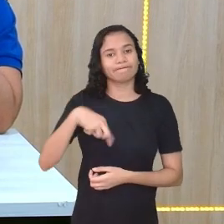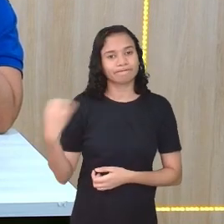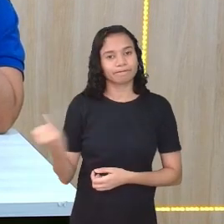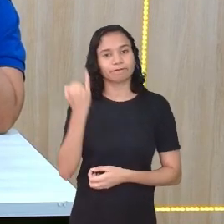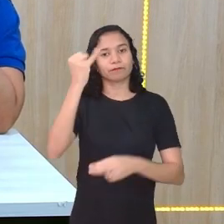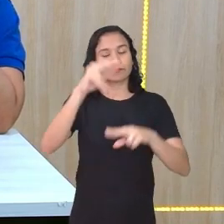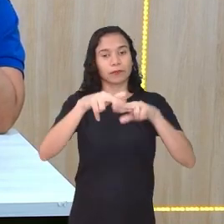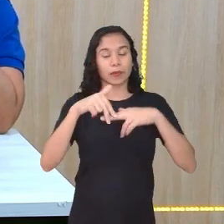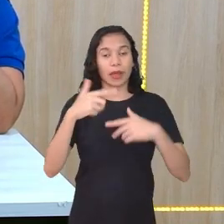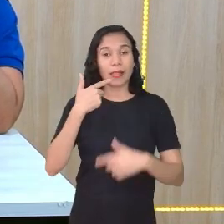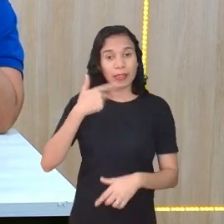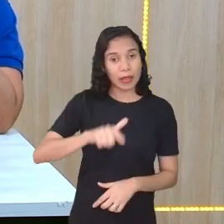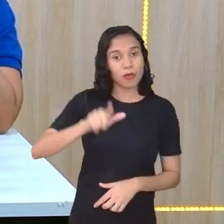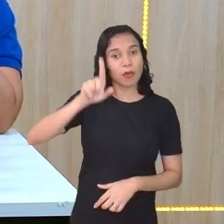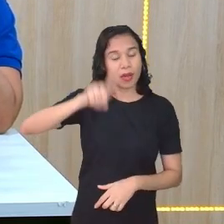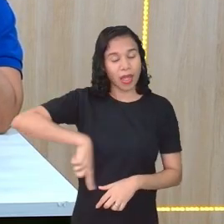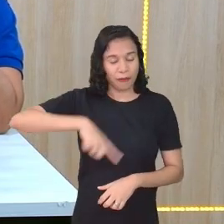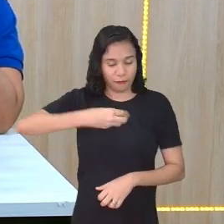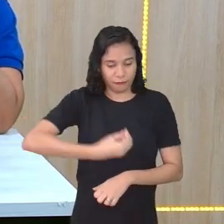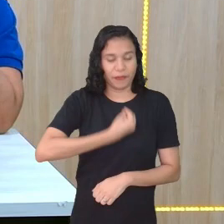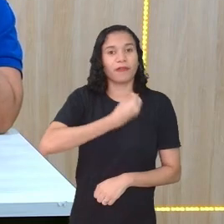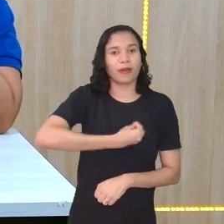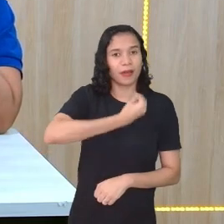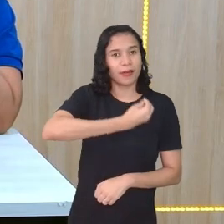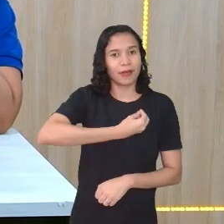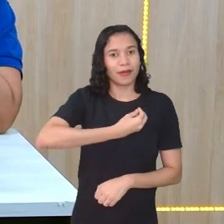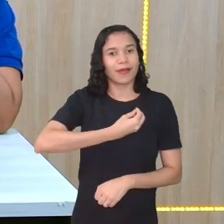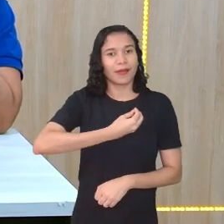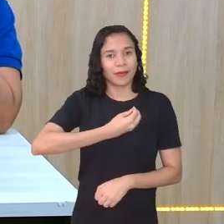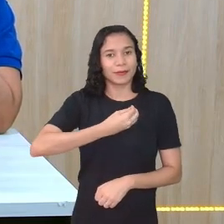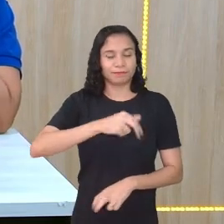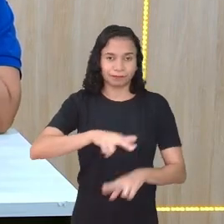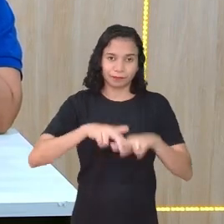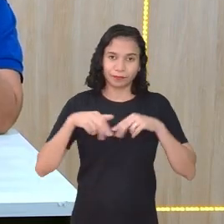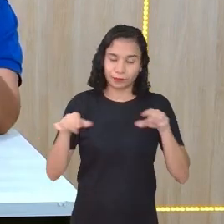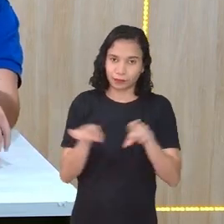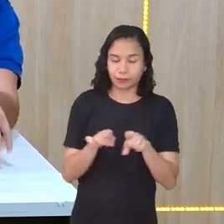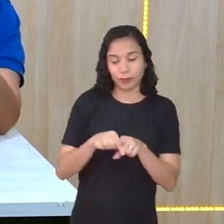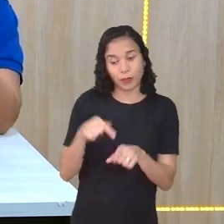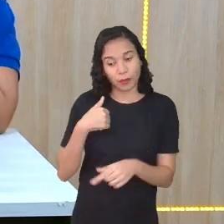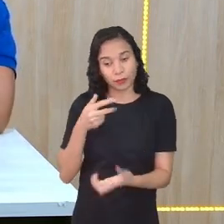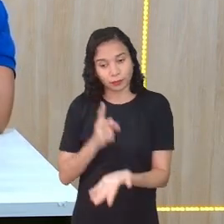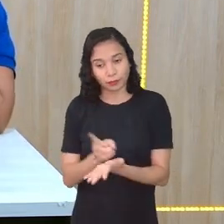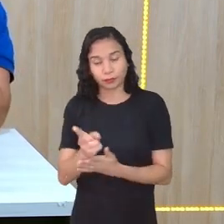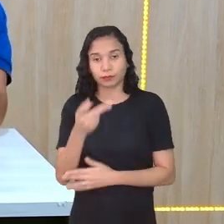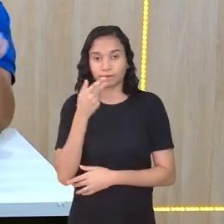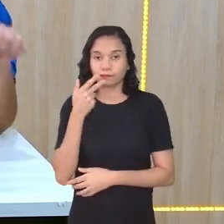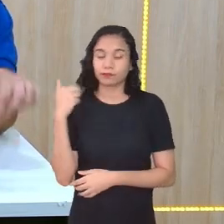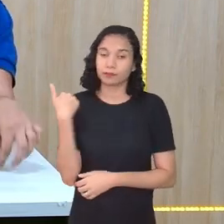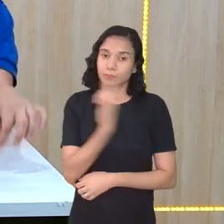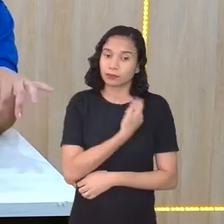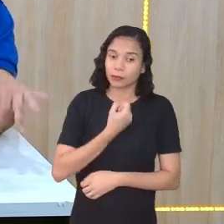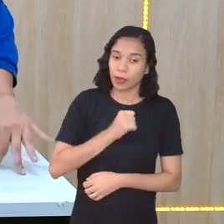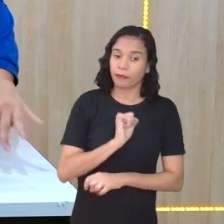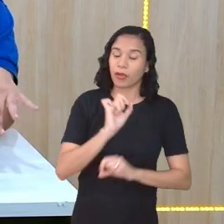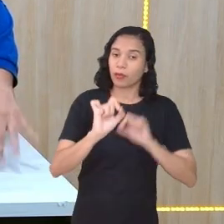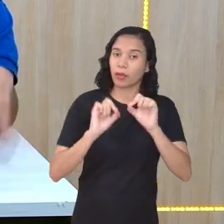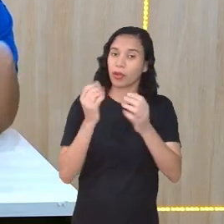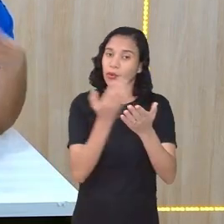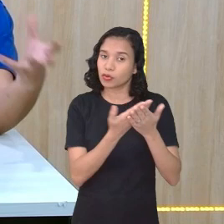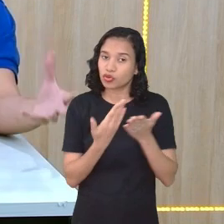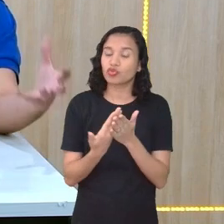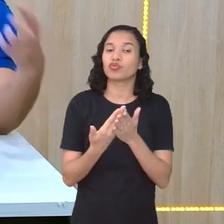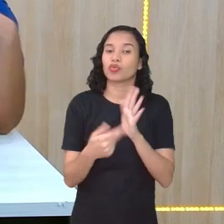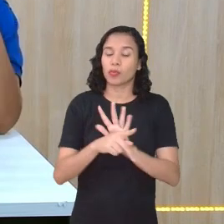a língua é um monte vivo. E, embora eu continue dizendo, e a gente defenda isso, que o estudo da